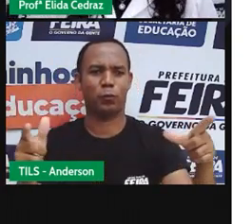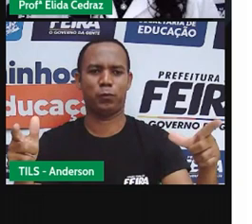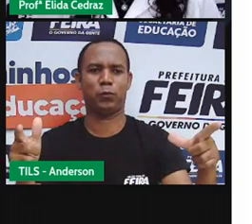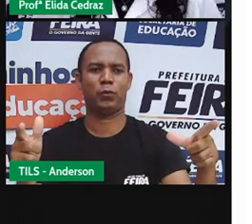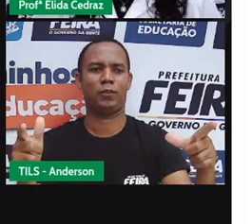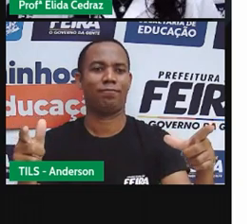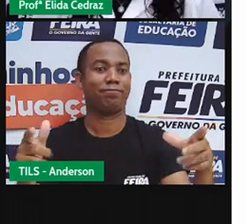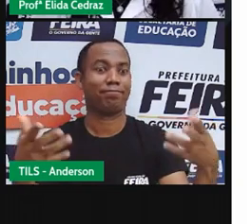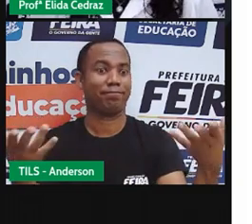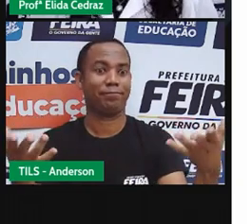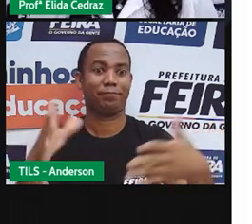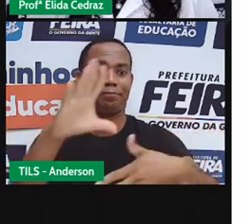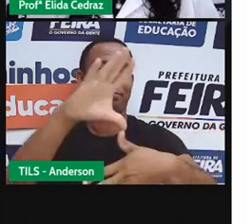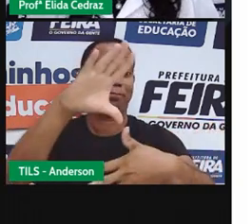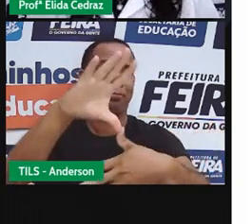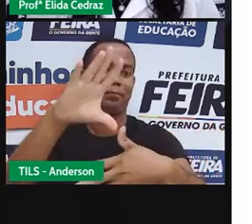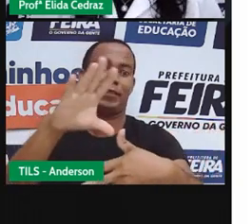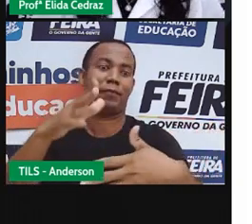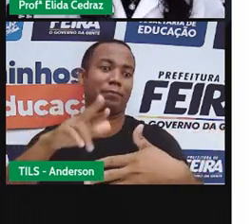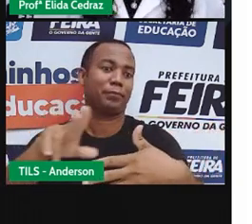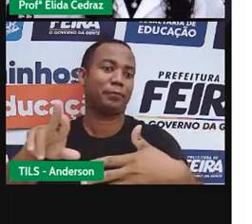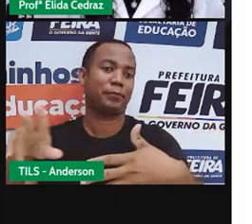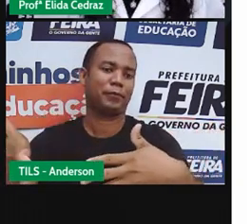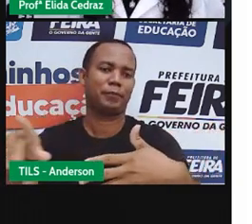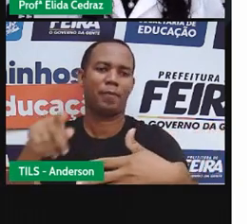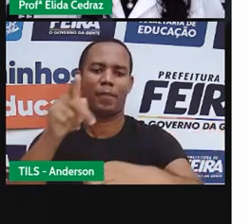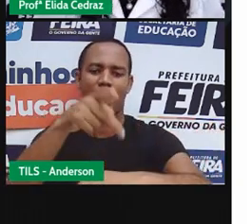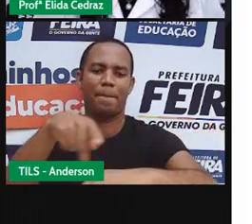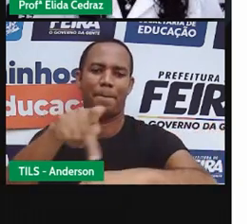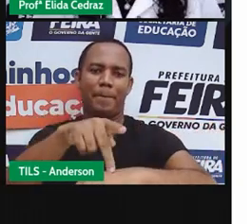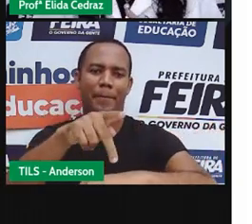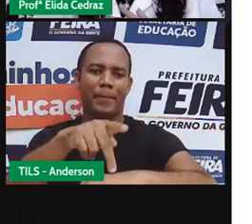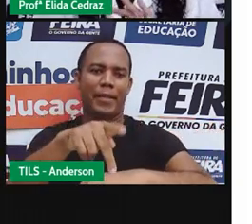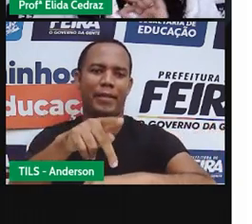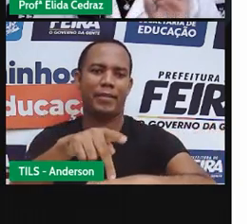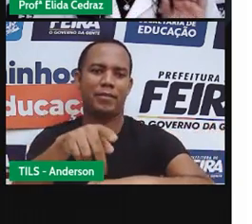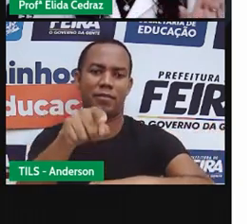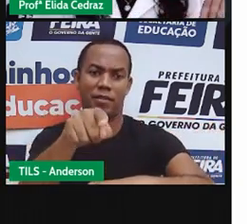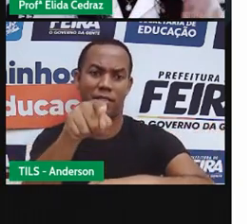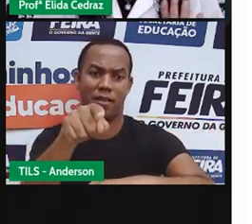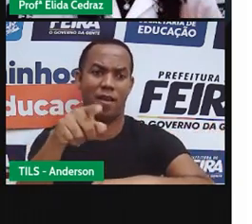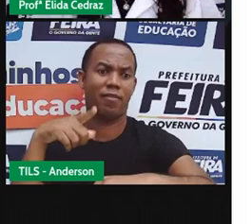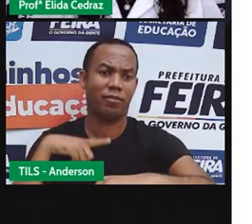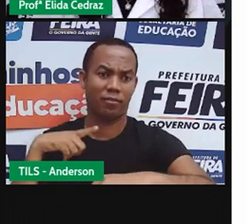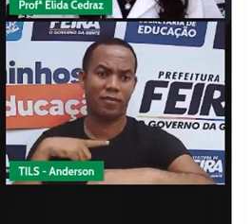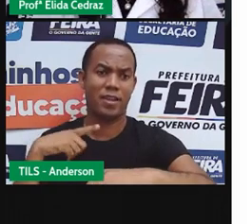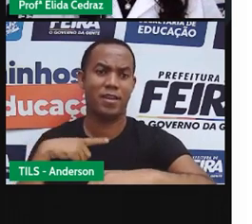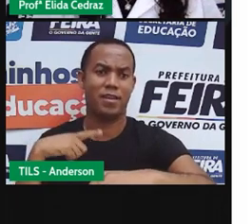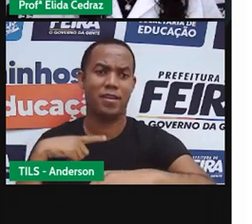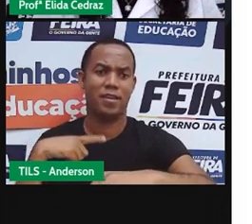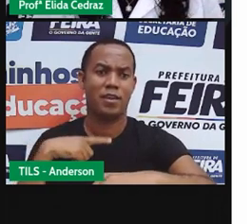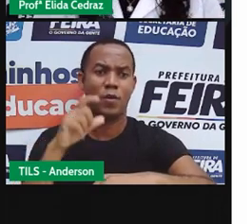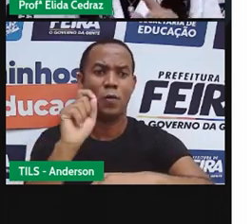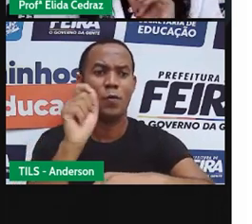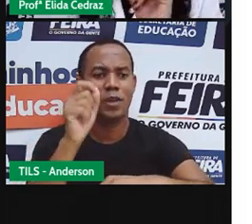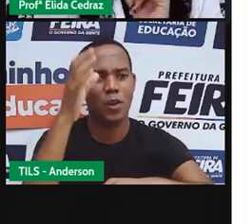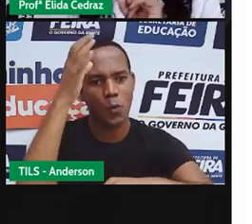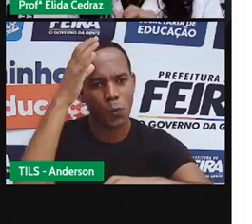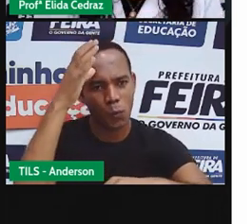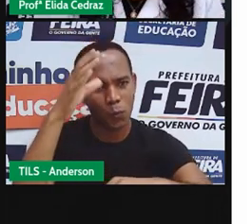Pois é, os países africanos, eles têm o costume de tradição é diferente.